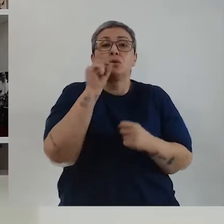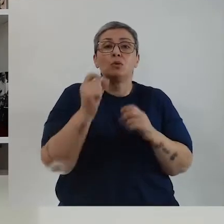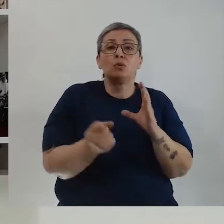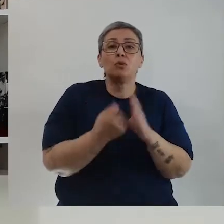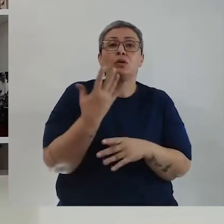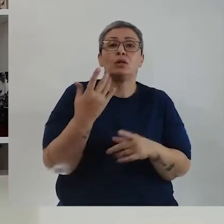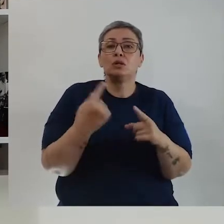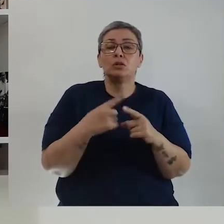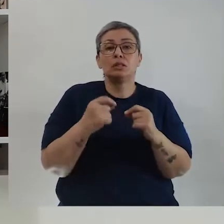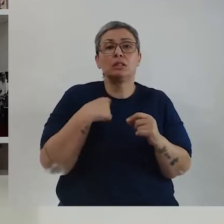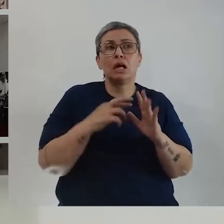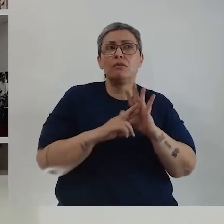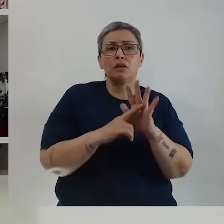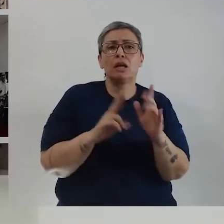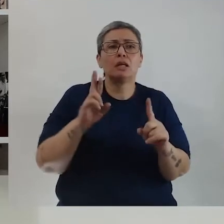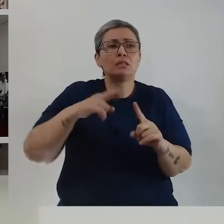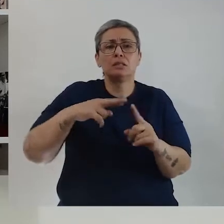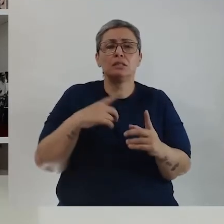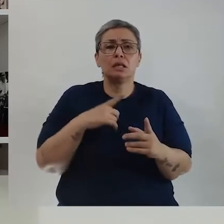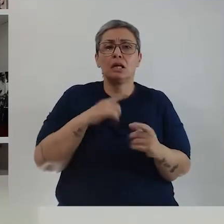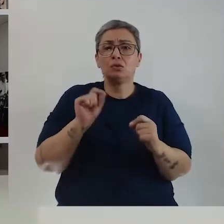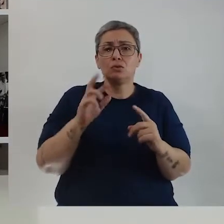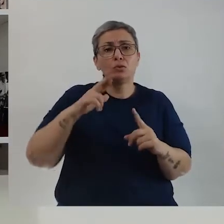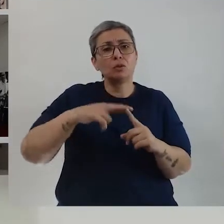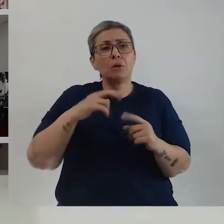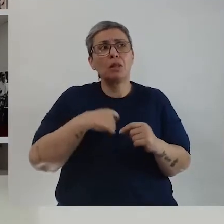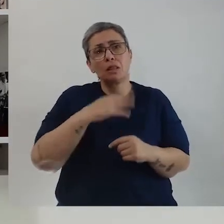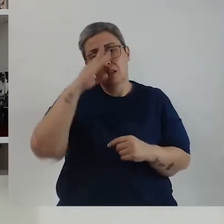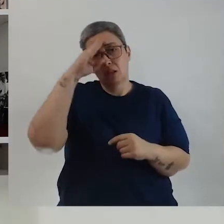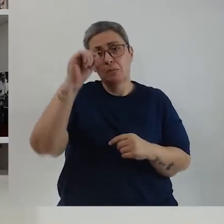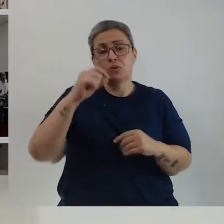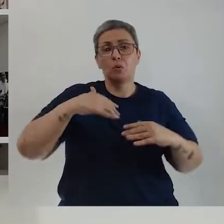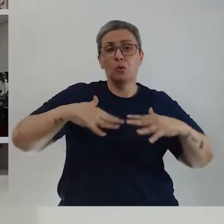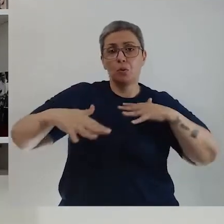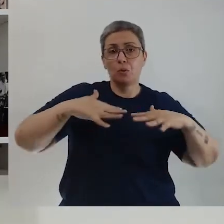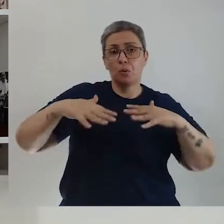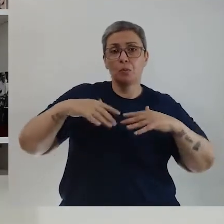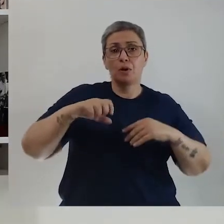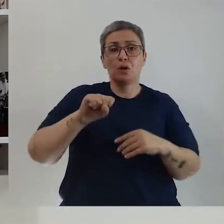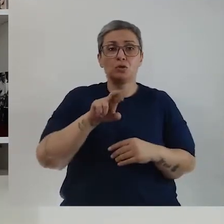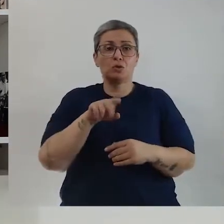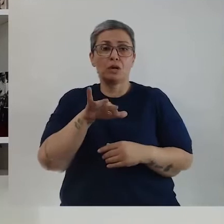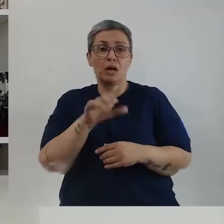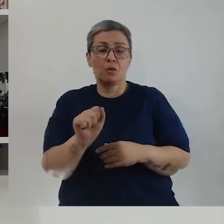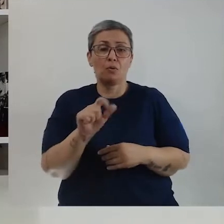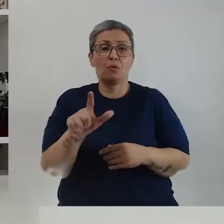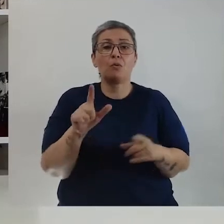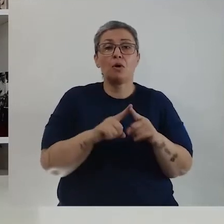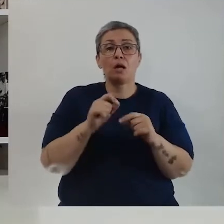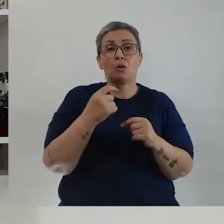inspira a criar? Você tem alguma referência, assim? Olha, eu tenho referências principalmente do movimento surrealista.